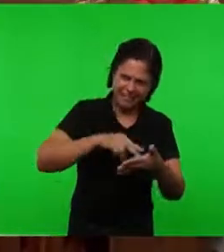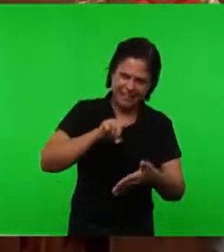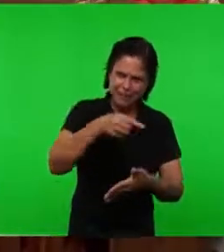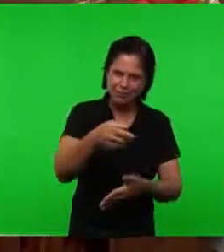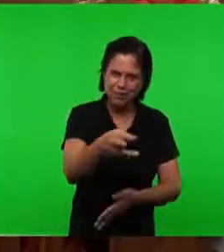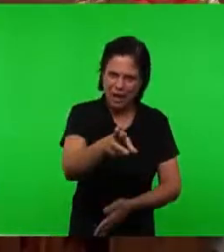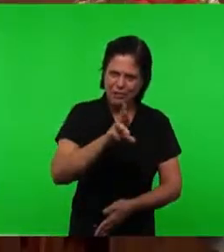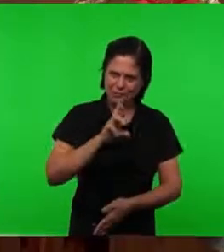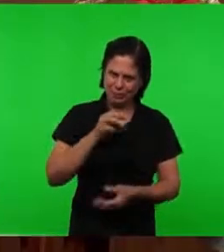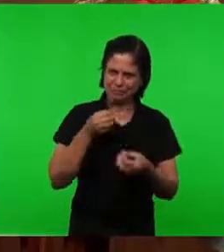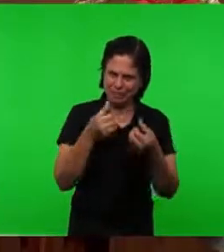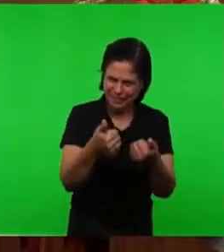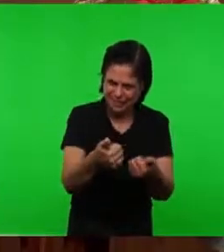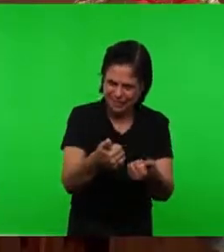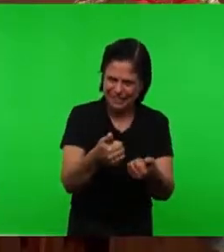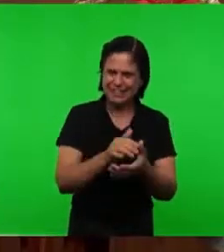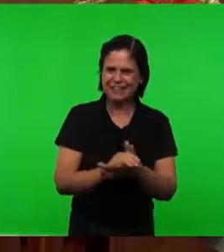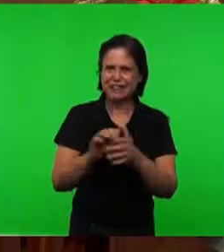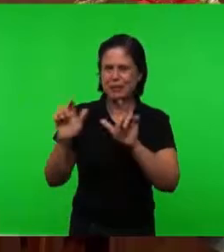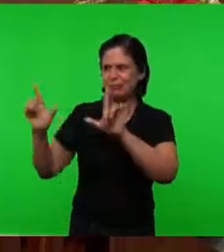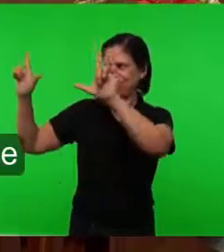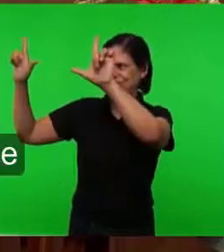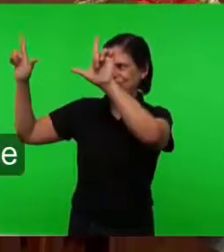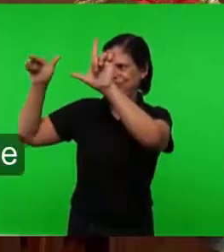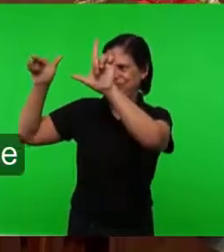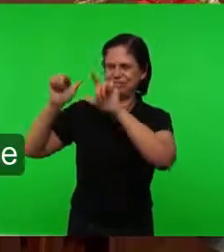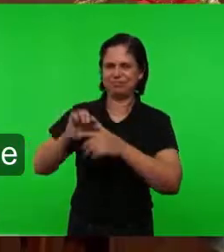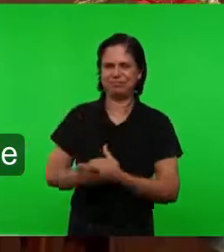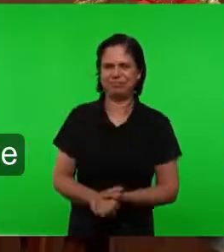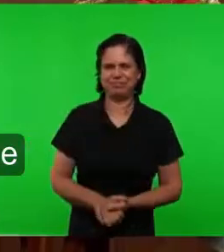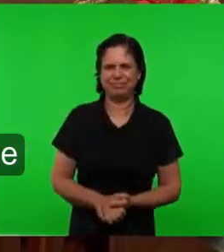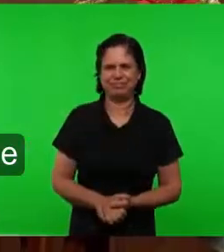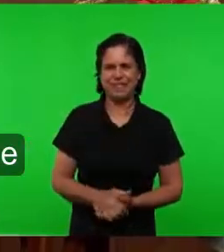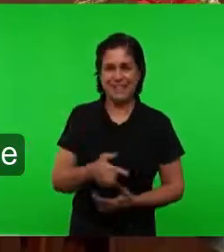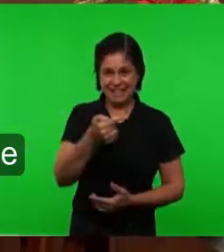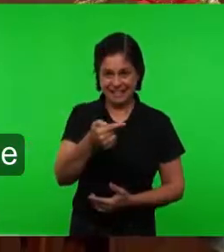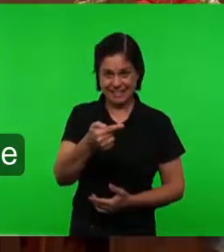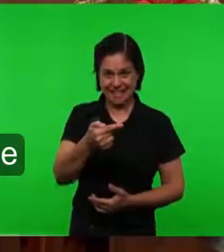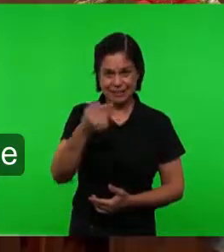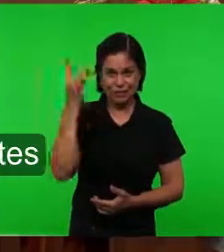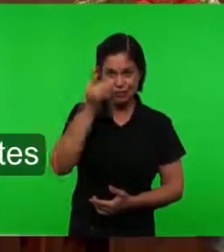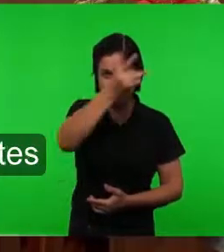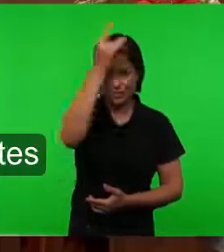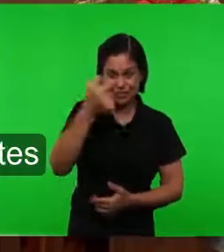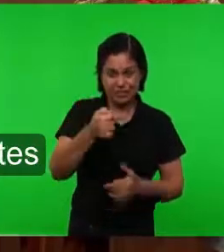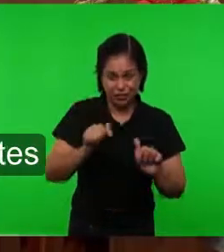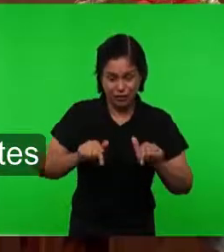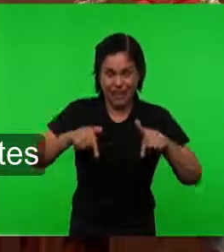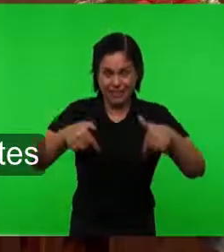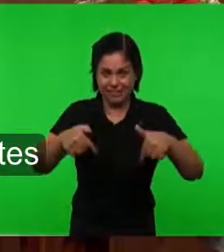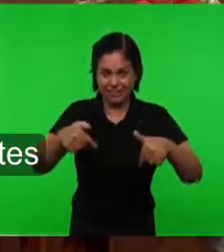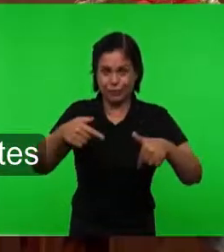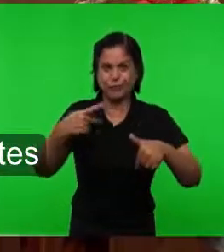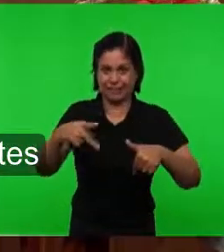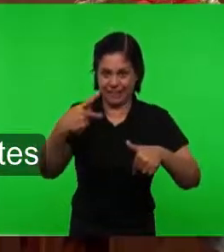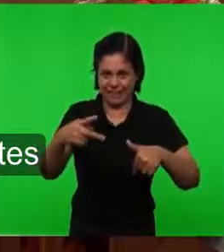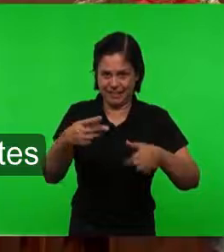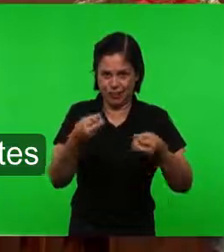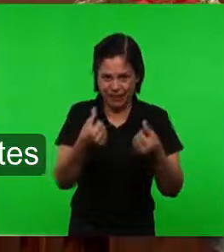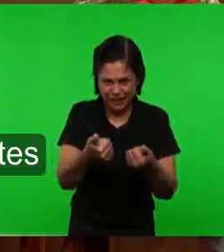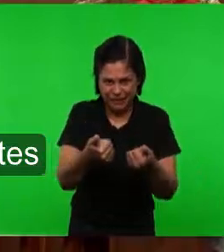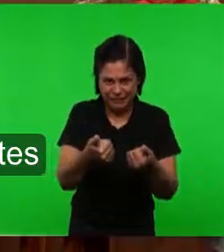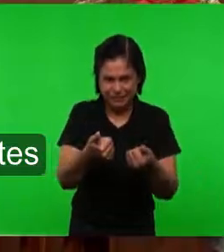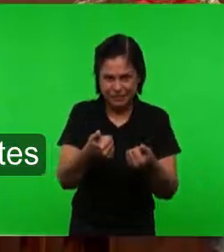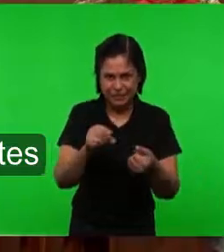Responderem A essa pergunta A pergunta já está Agora no quadro Onde estão os sete Espíritos do Senhor Na carta A Tiatira